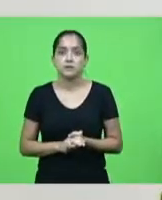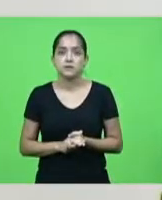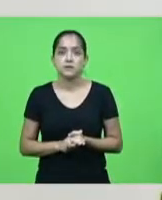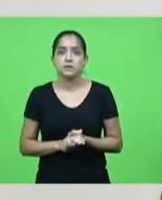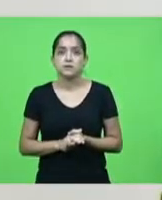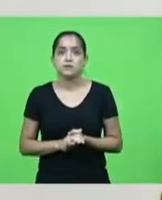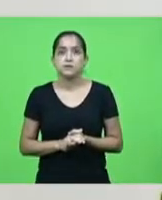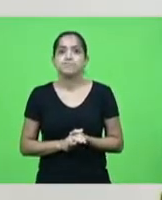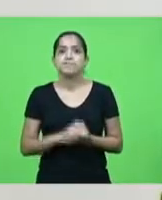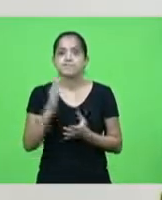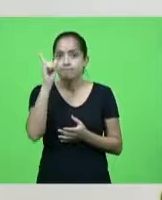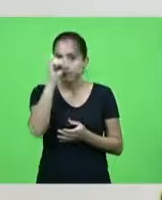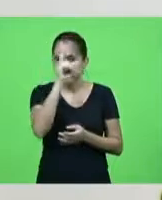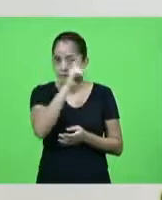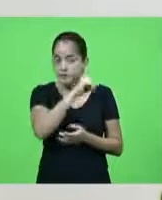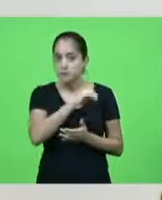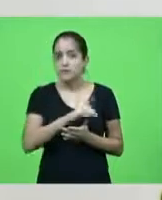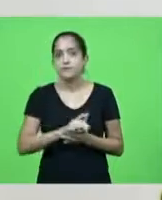está difícil